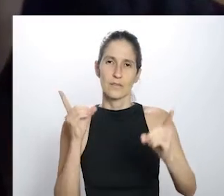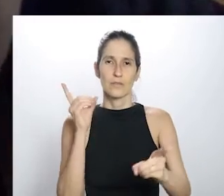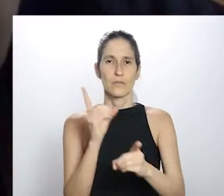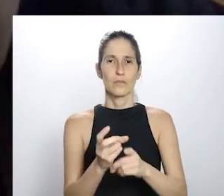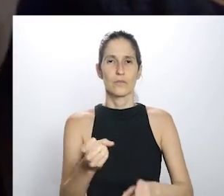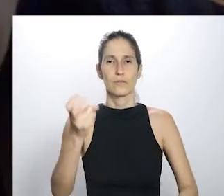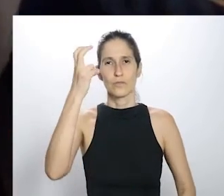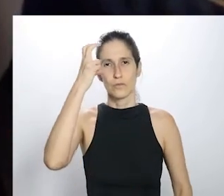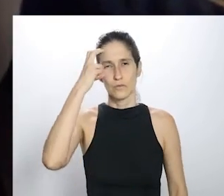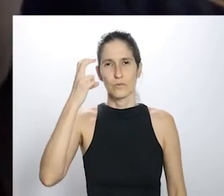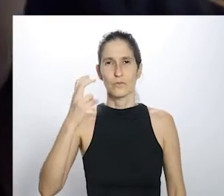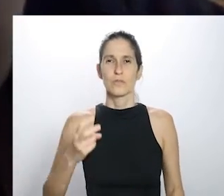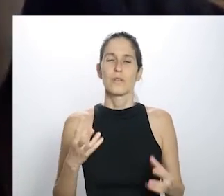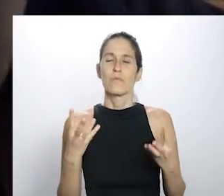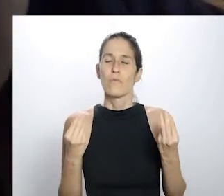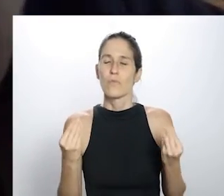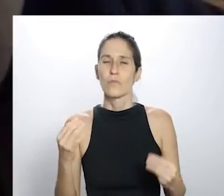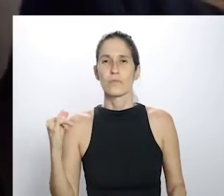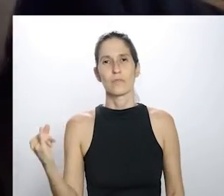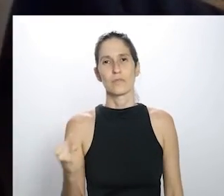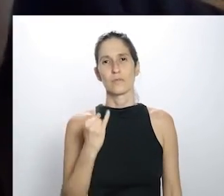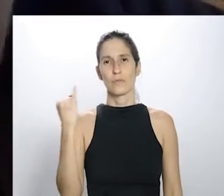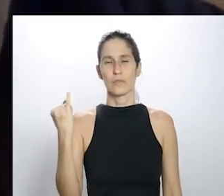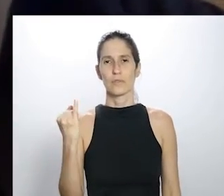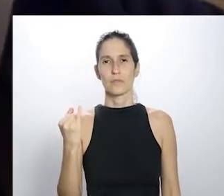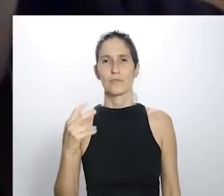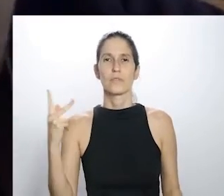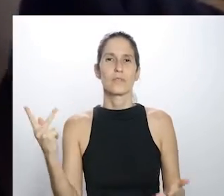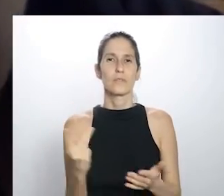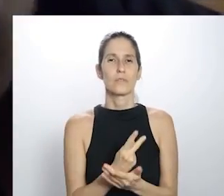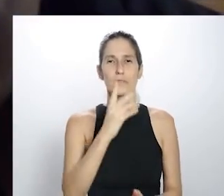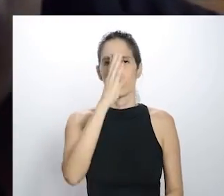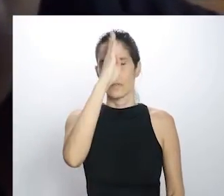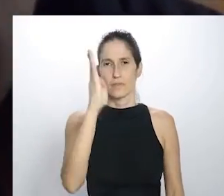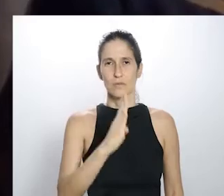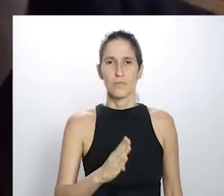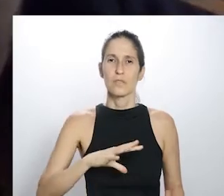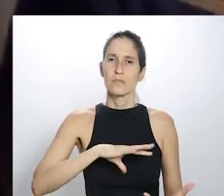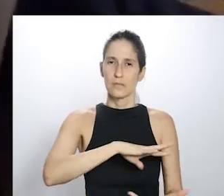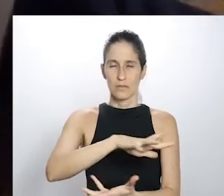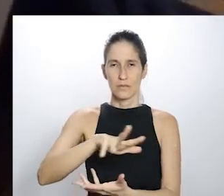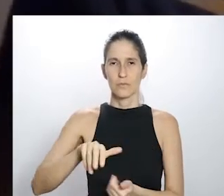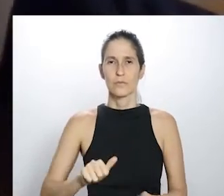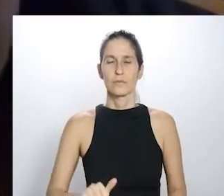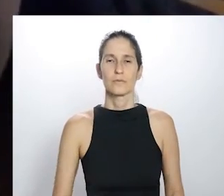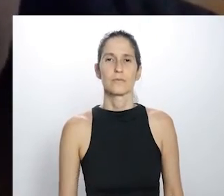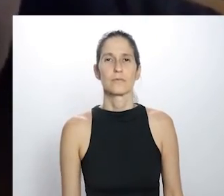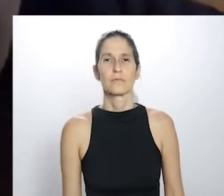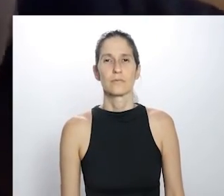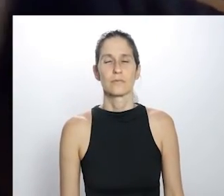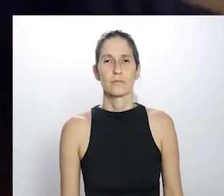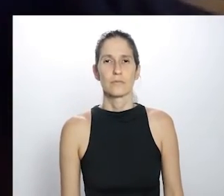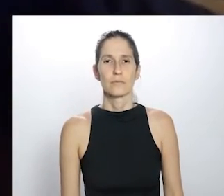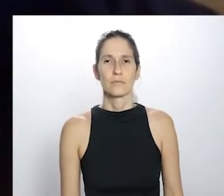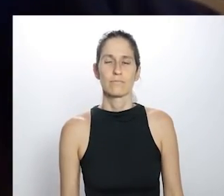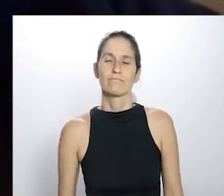esse encontro de culturas que é realmente uma das coisas mais importantes que acontecem, não só no Brasil, mas no mundo mesmo.